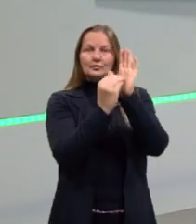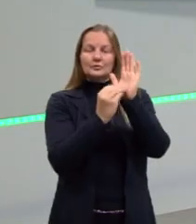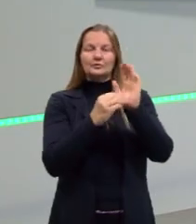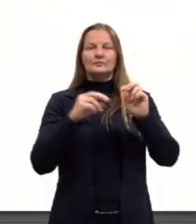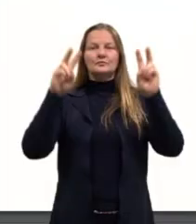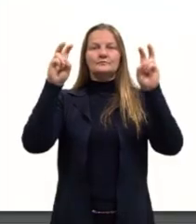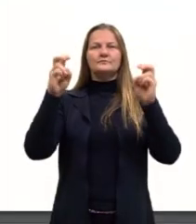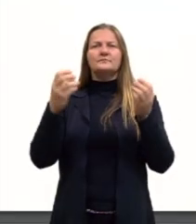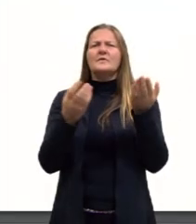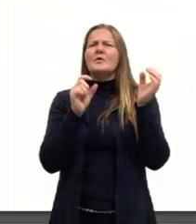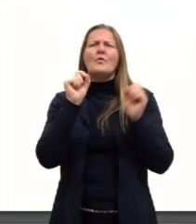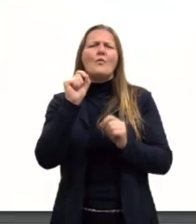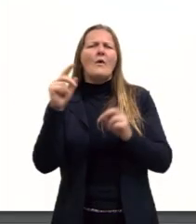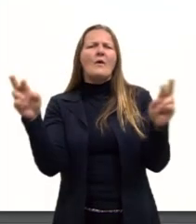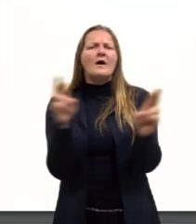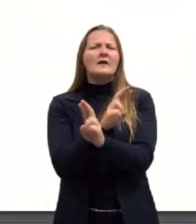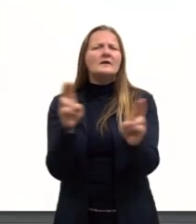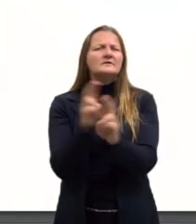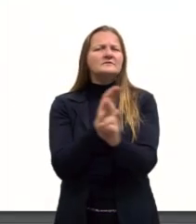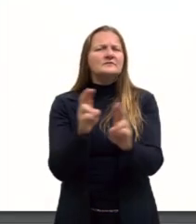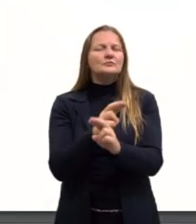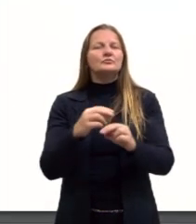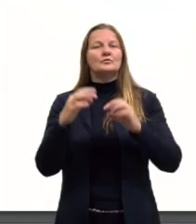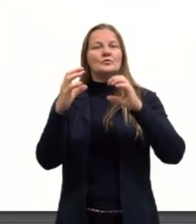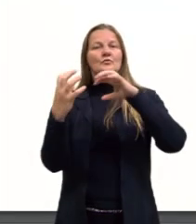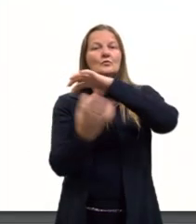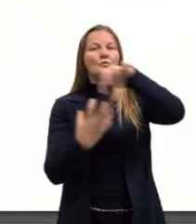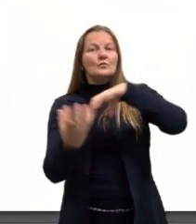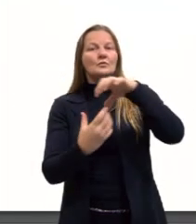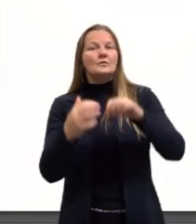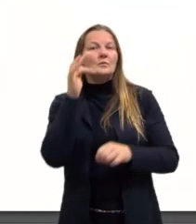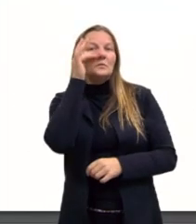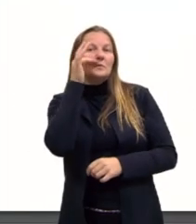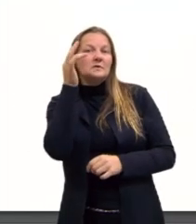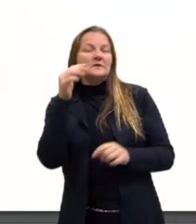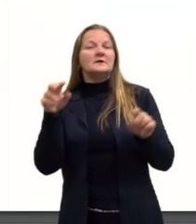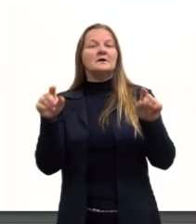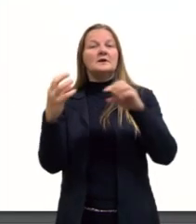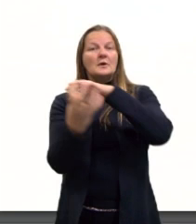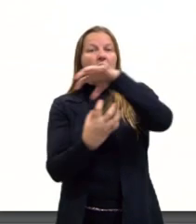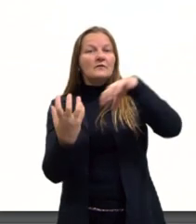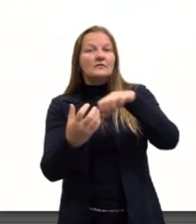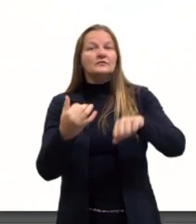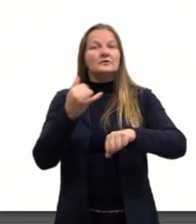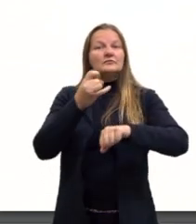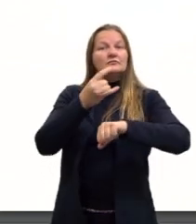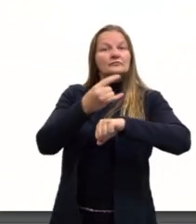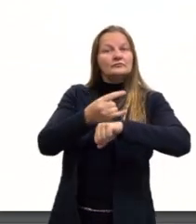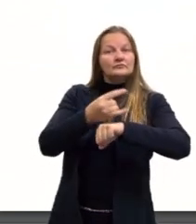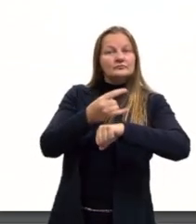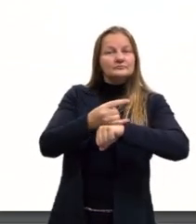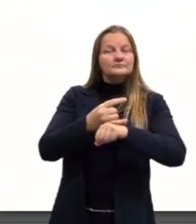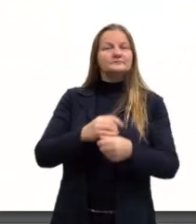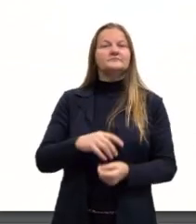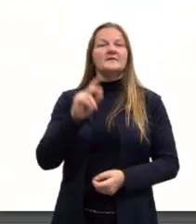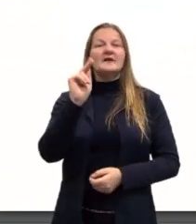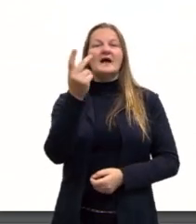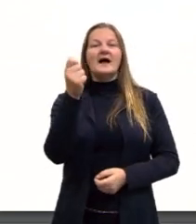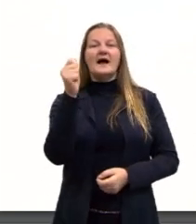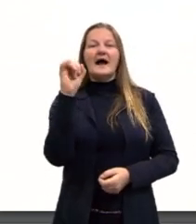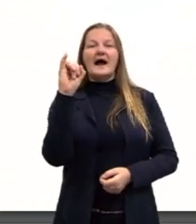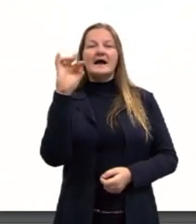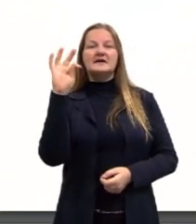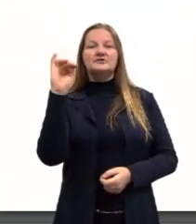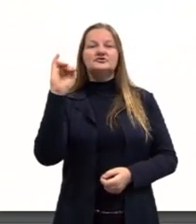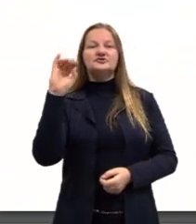o título dela é Qual a relação entre a Revolução Francesa e a Revolução Haitiana? A Revolução Francesa a gente